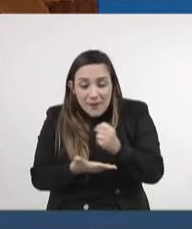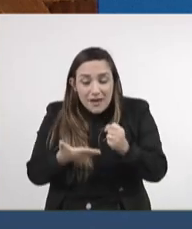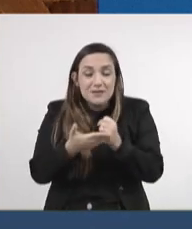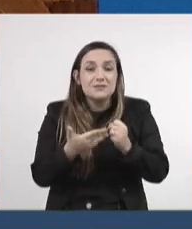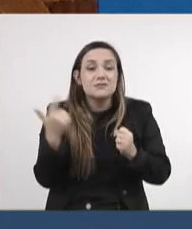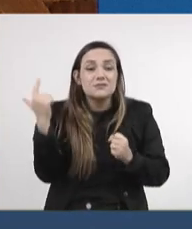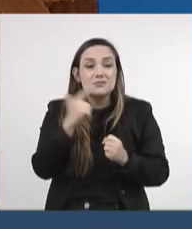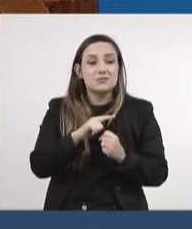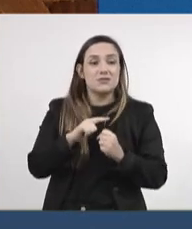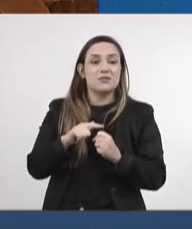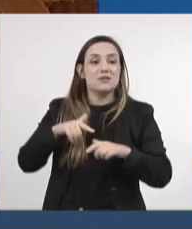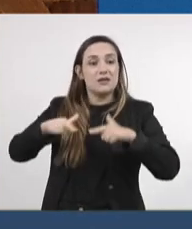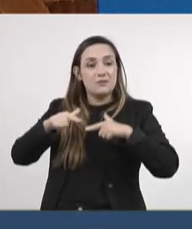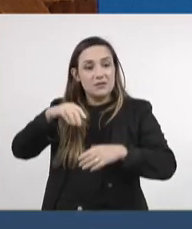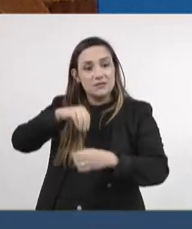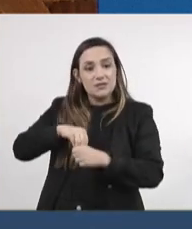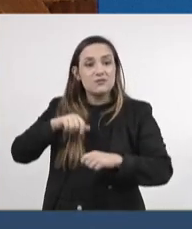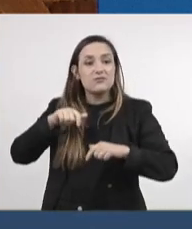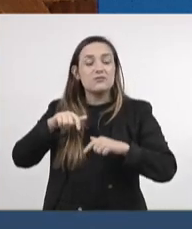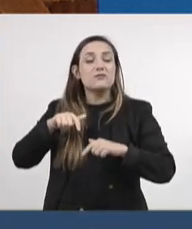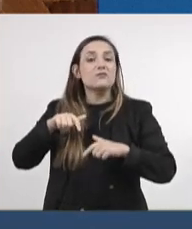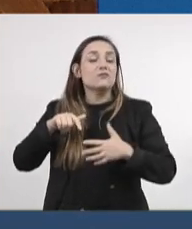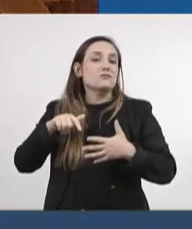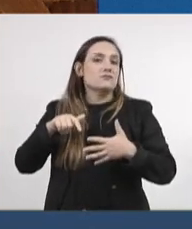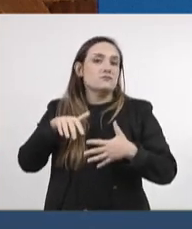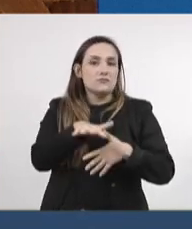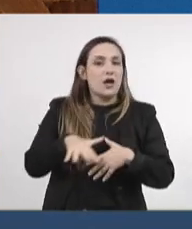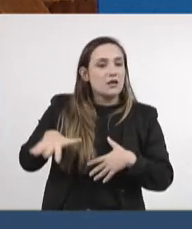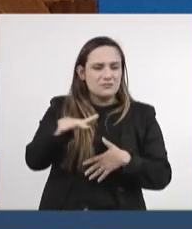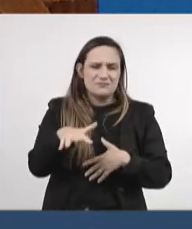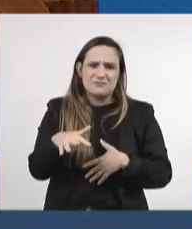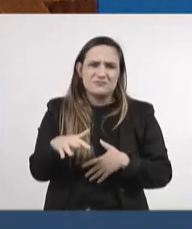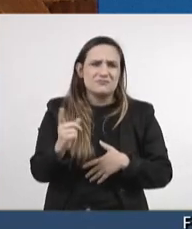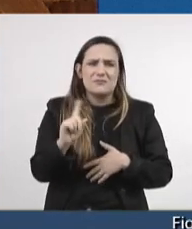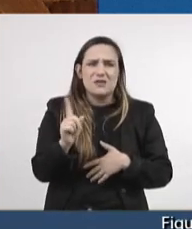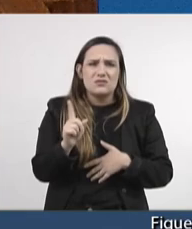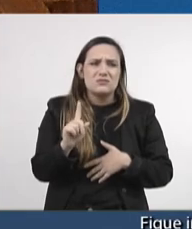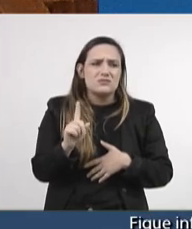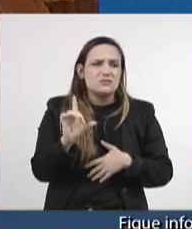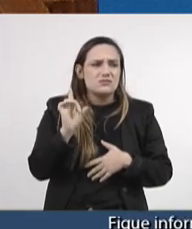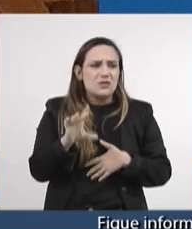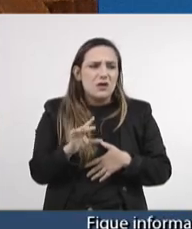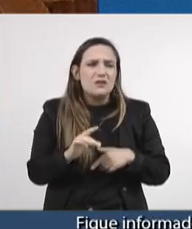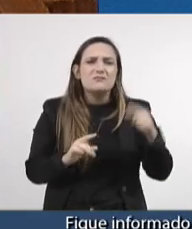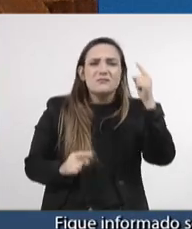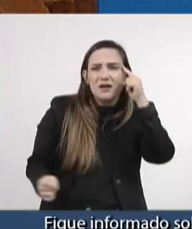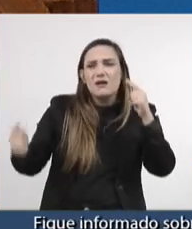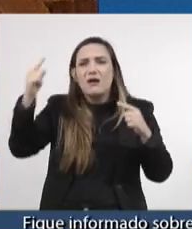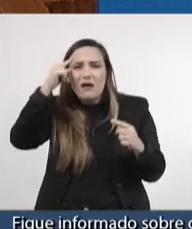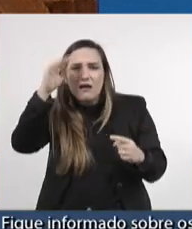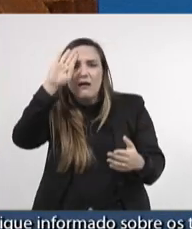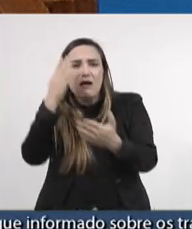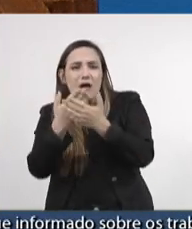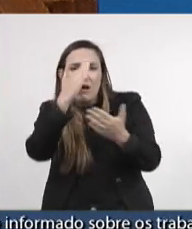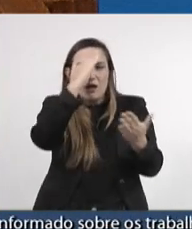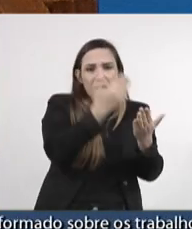o mercado de trabalho e ter o sucesso profissional e não ser dominado por linhas, por narrativas.